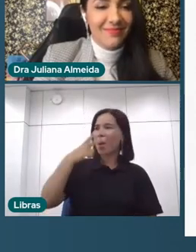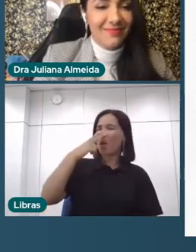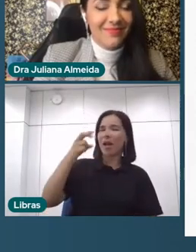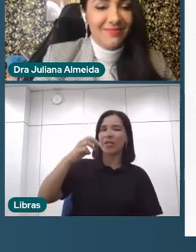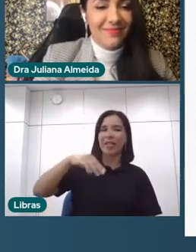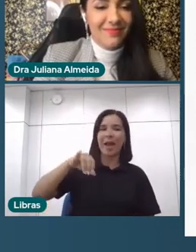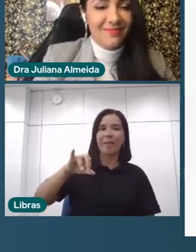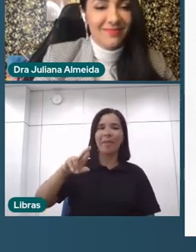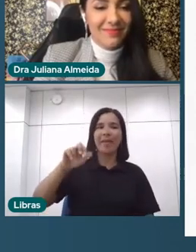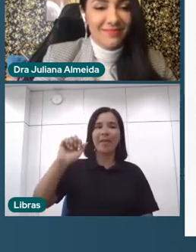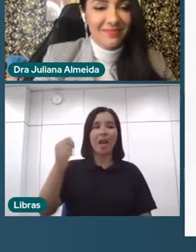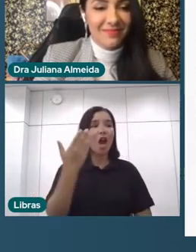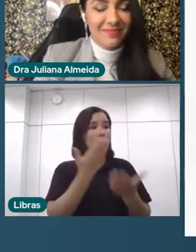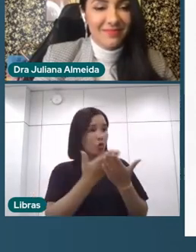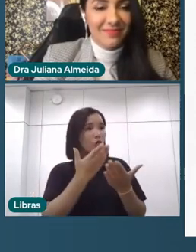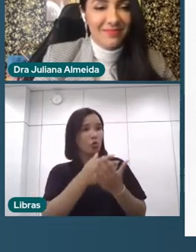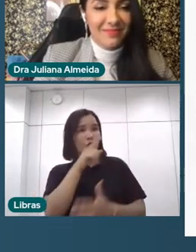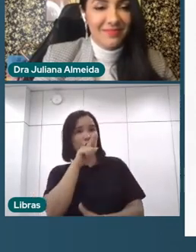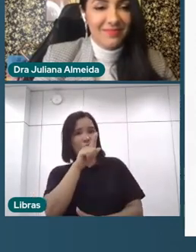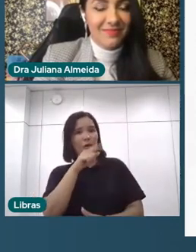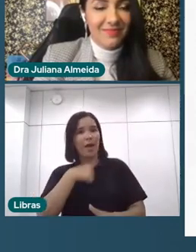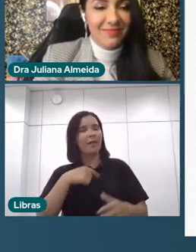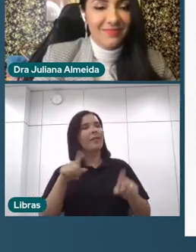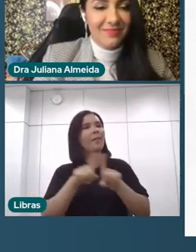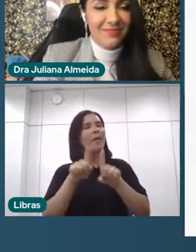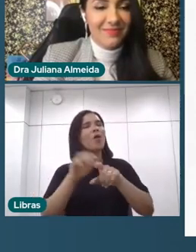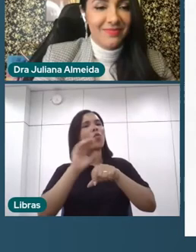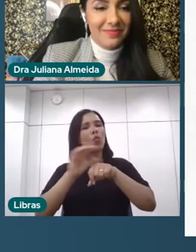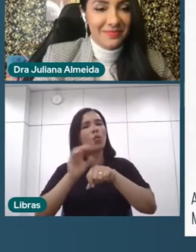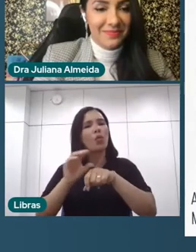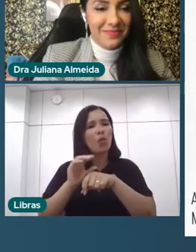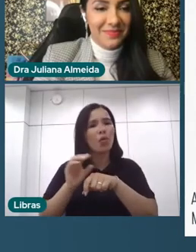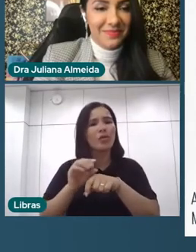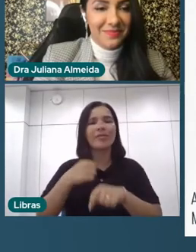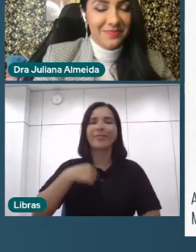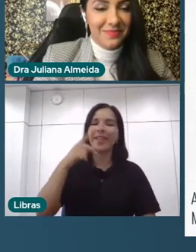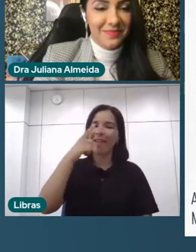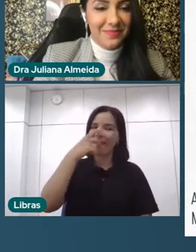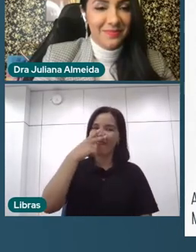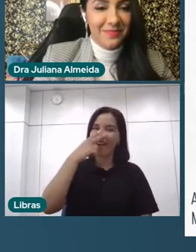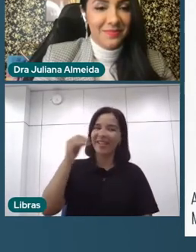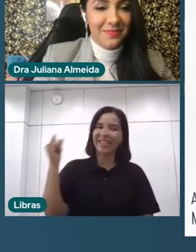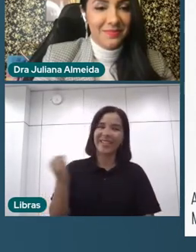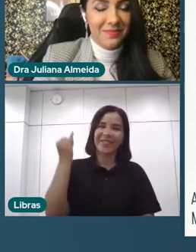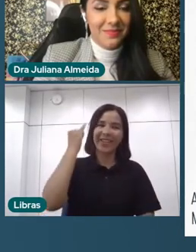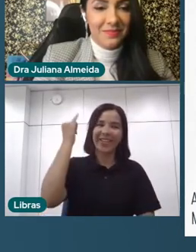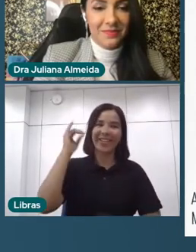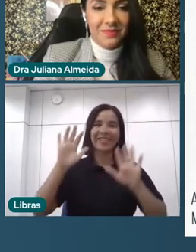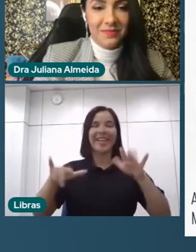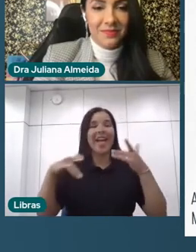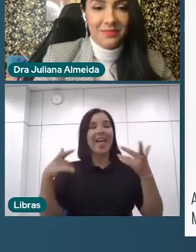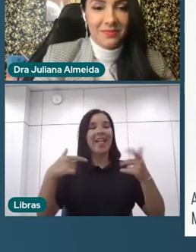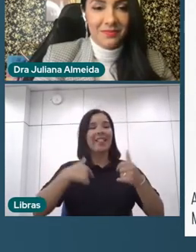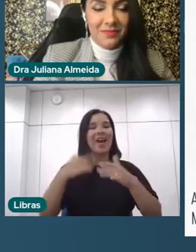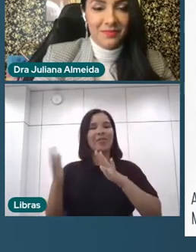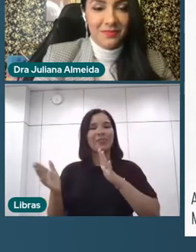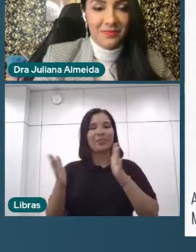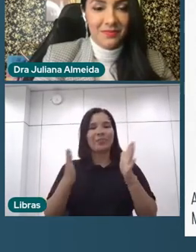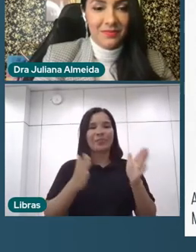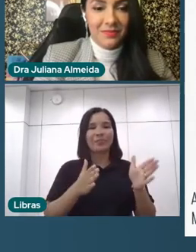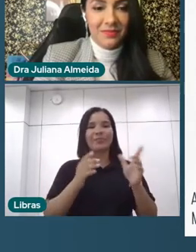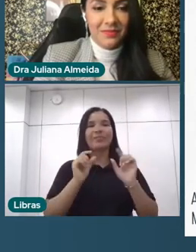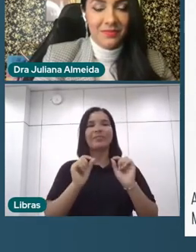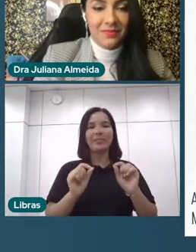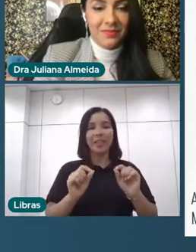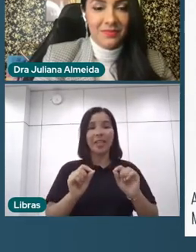Luciana também chegou a fazer o curso lá, não? Mas, enfim, acho que era importante, né? Então, vamos passar aqui. Bom, primeiro aqui, o a gente